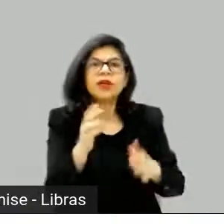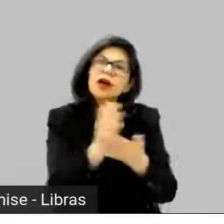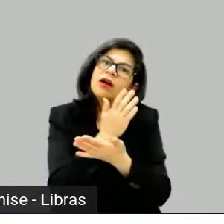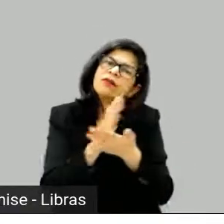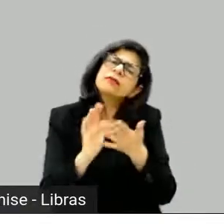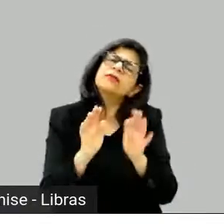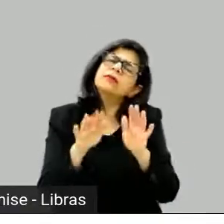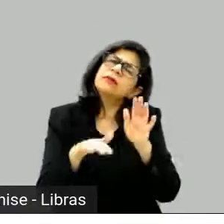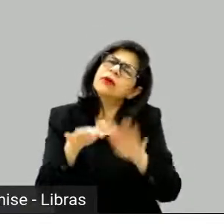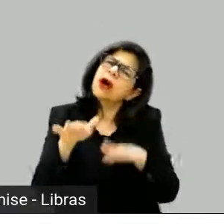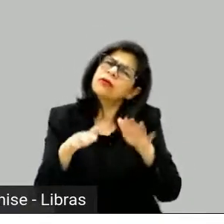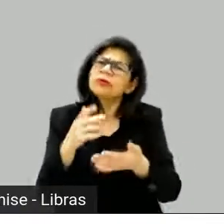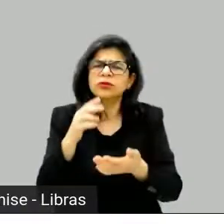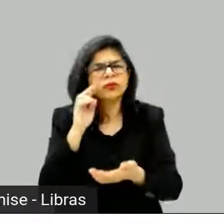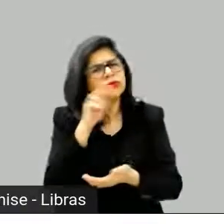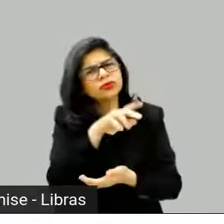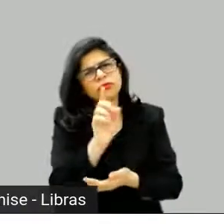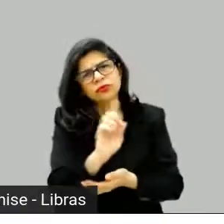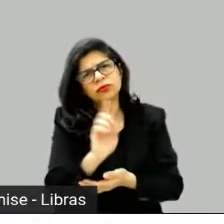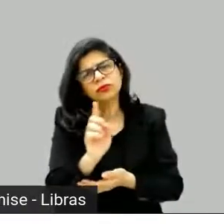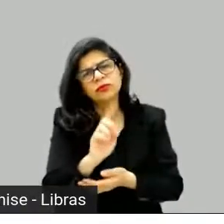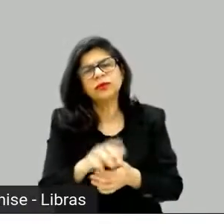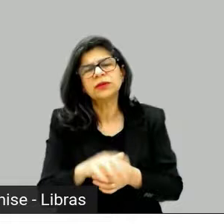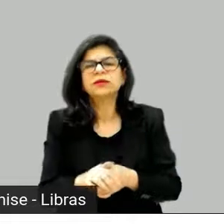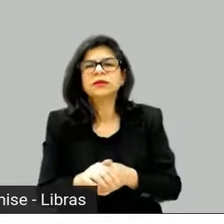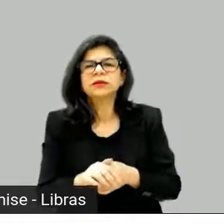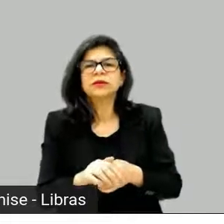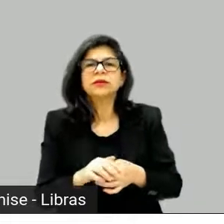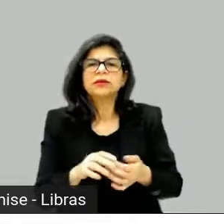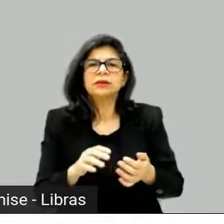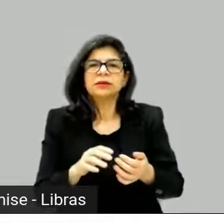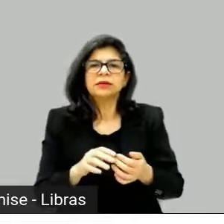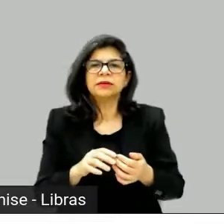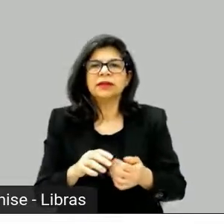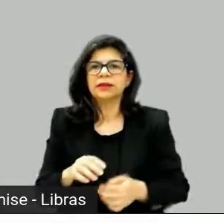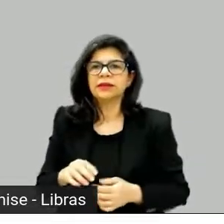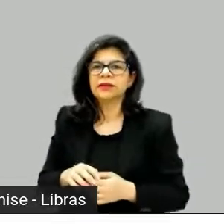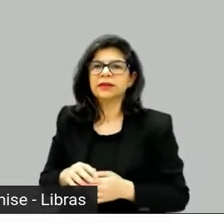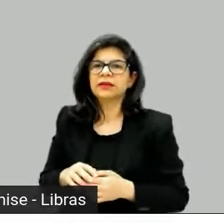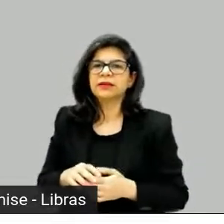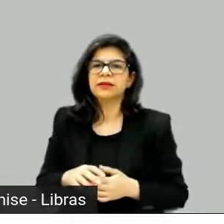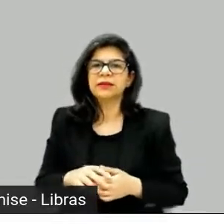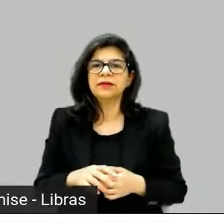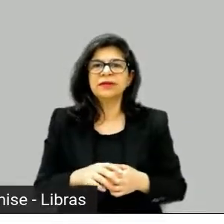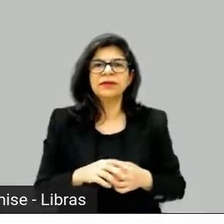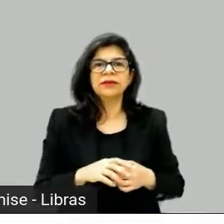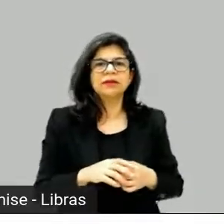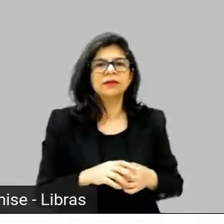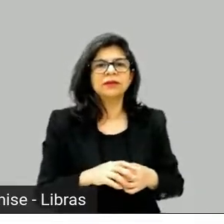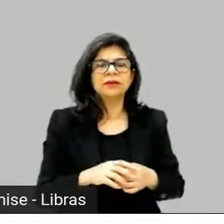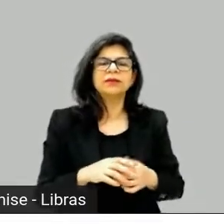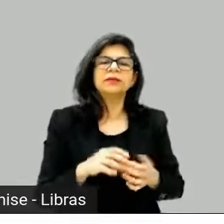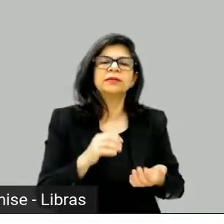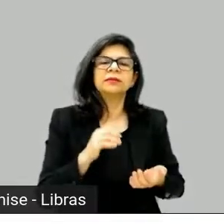meio nesse movimento. Eu vi, por exemplo, bom, da Apple também, só para não dizer que estou falando mal da Apple,